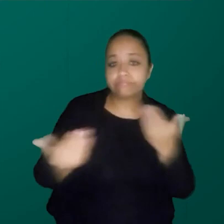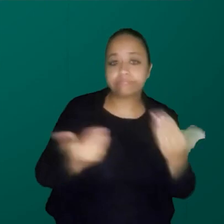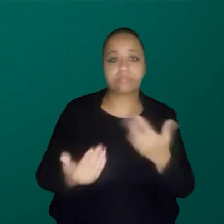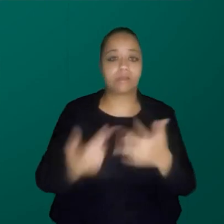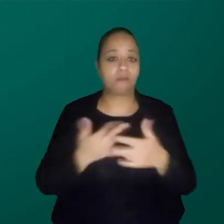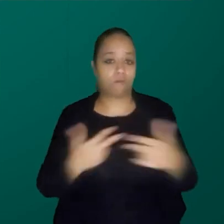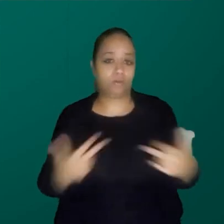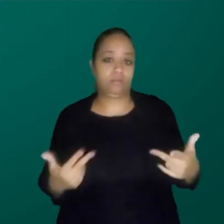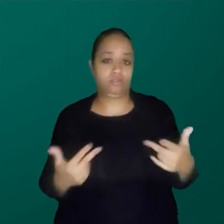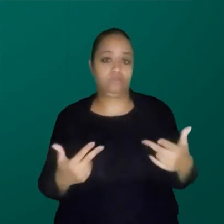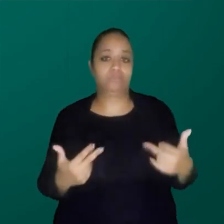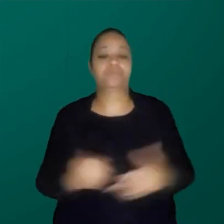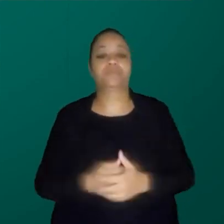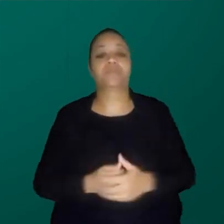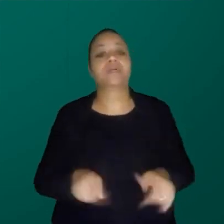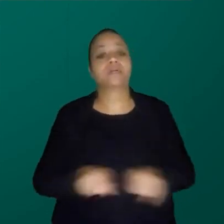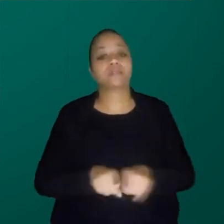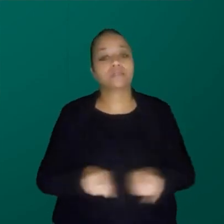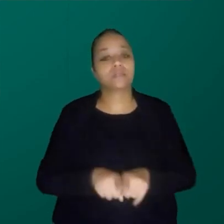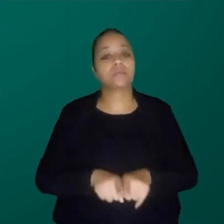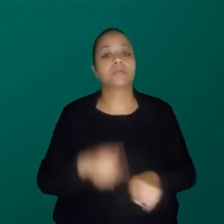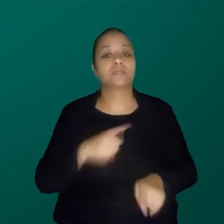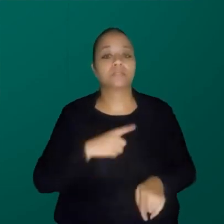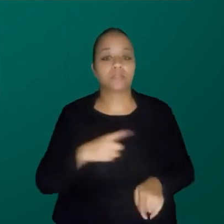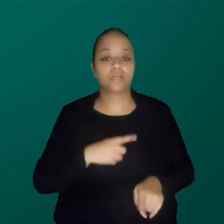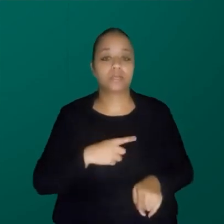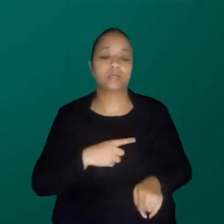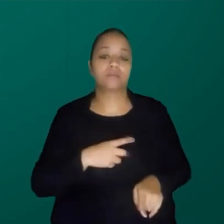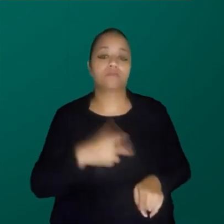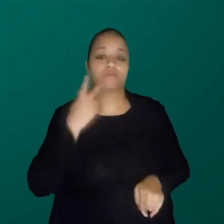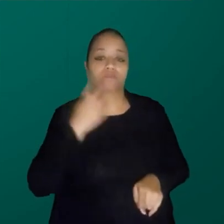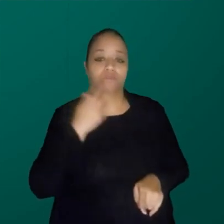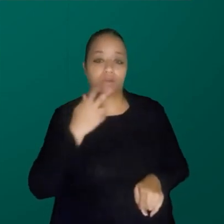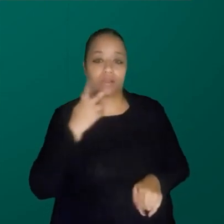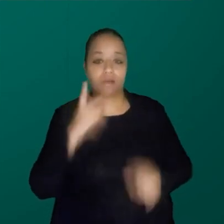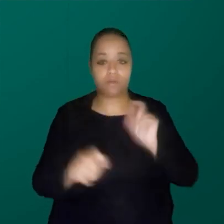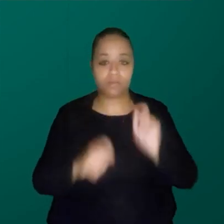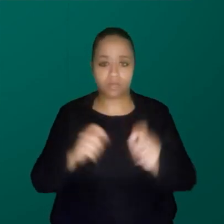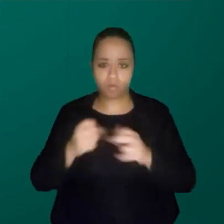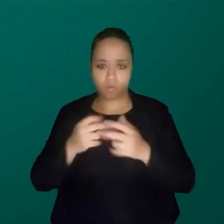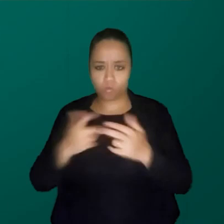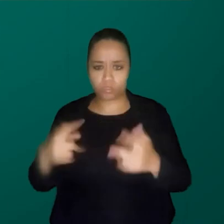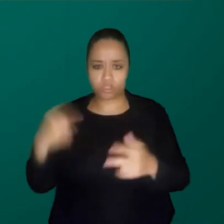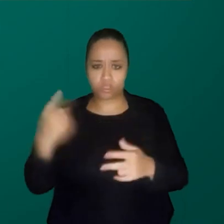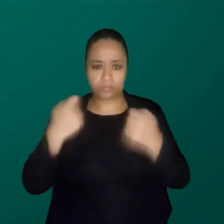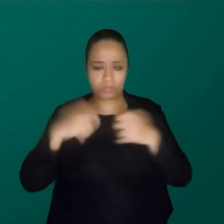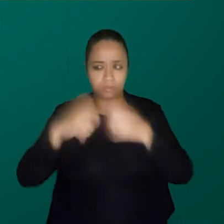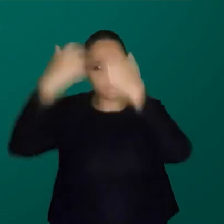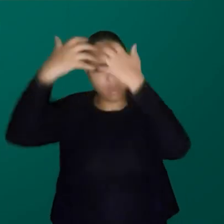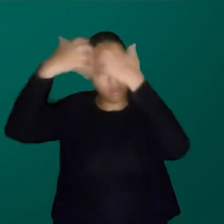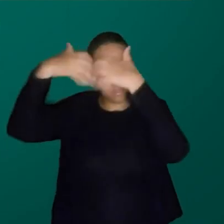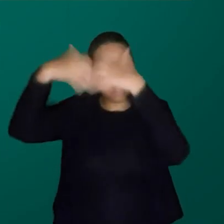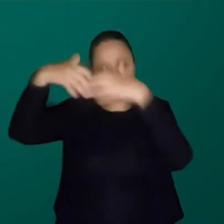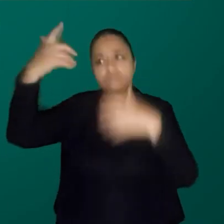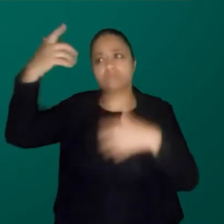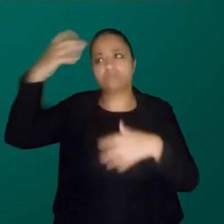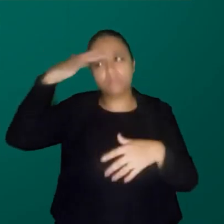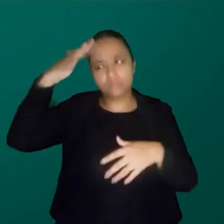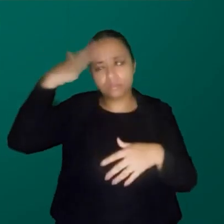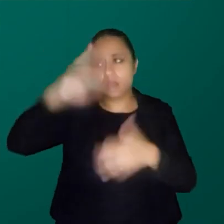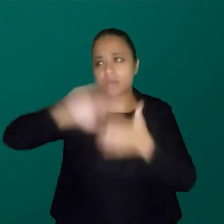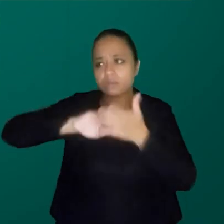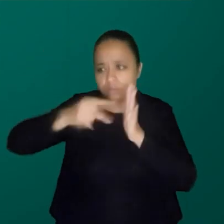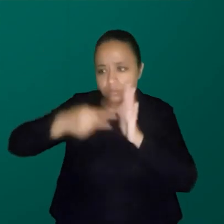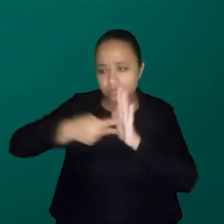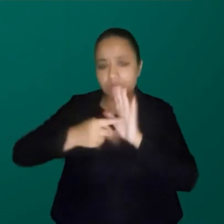E aí, então, eu trago a... Uma coisa para a gente pensar, o que significa